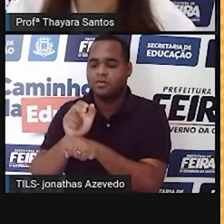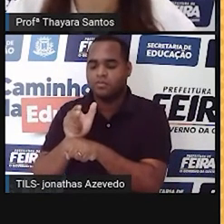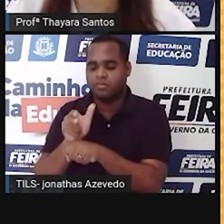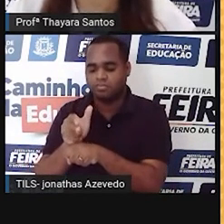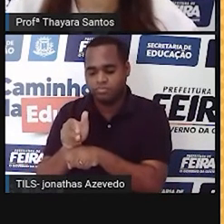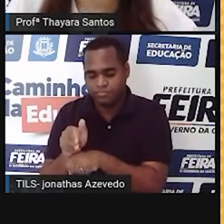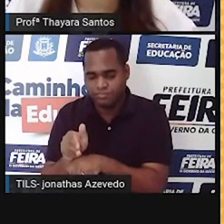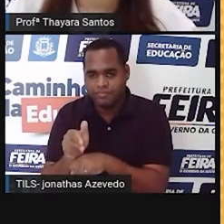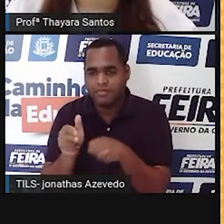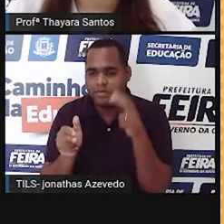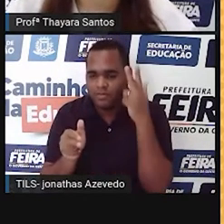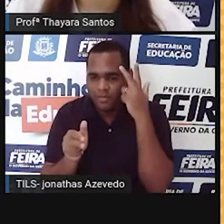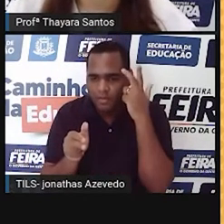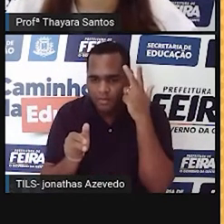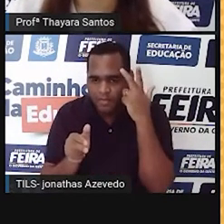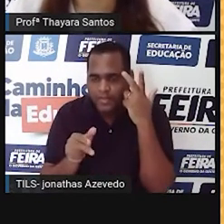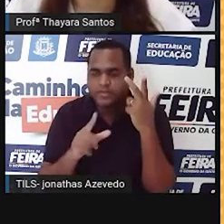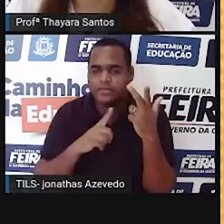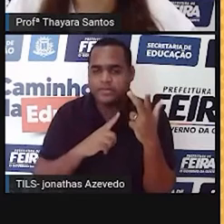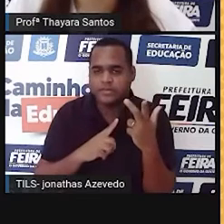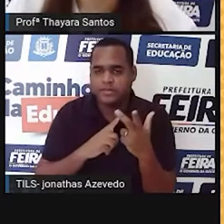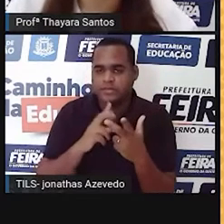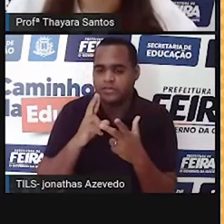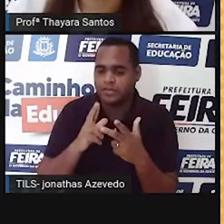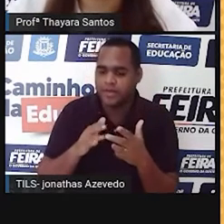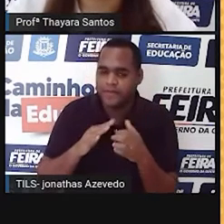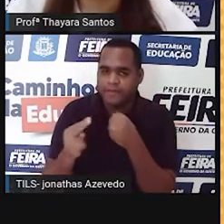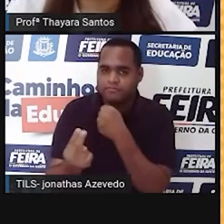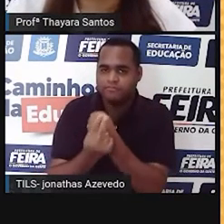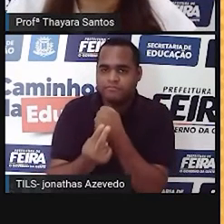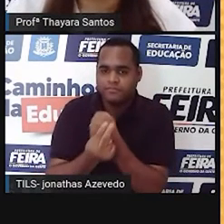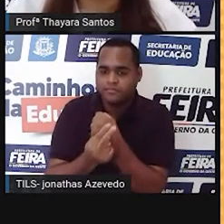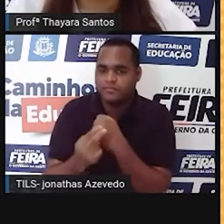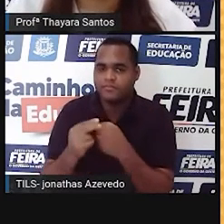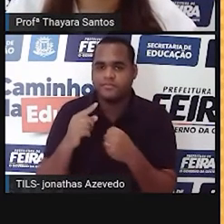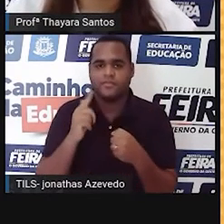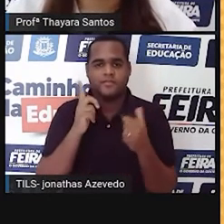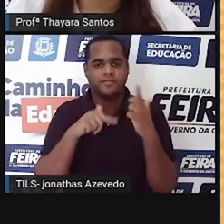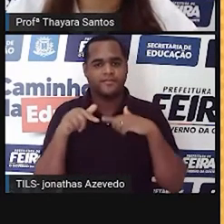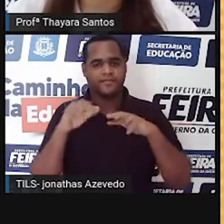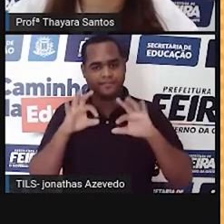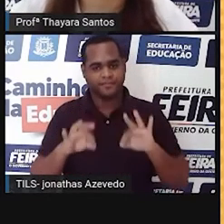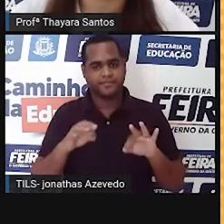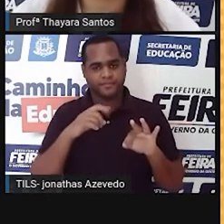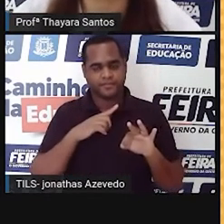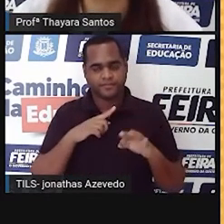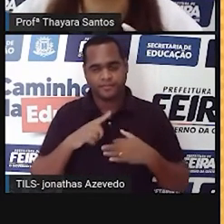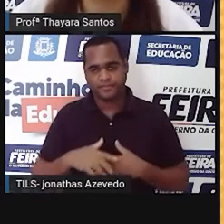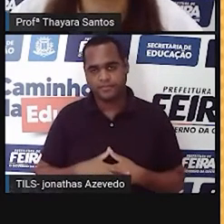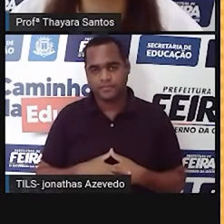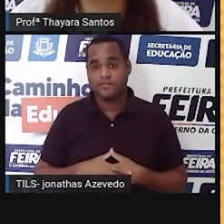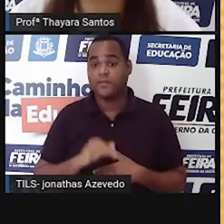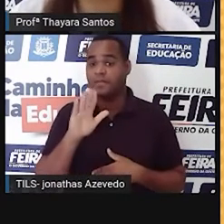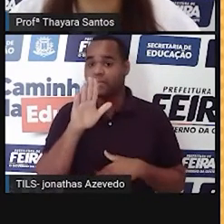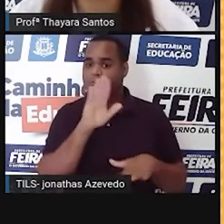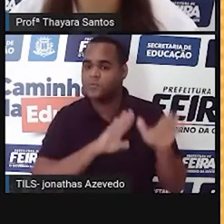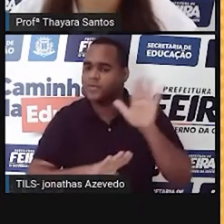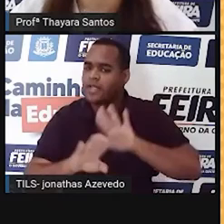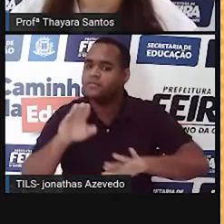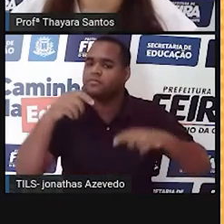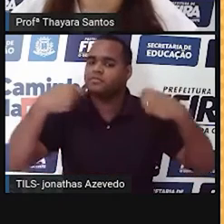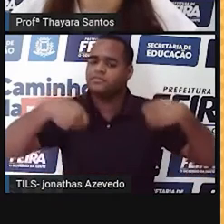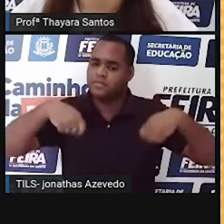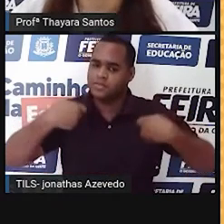tamanho normal, a glândia vai ficar protegida pelo prepúrcio. Aí aqui é que tem que ter um cuidado. Os